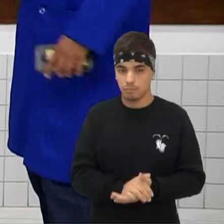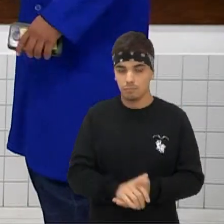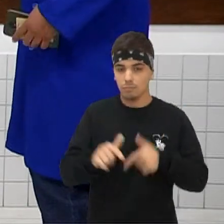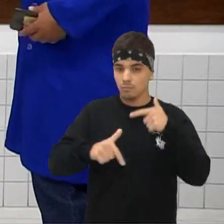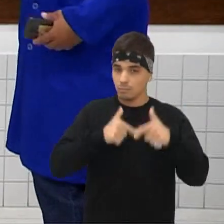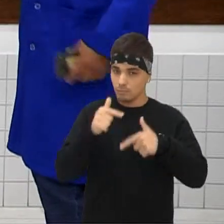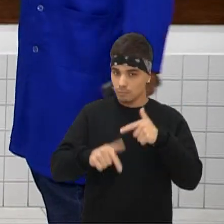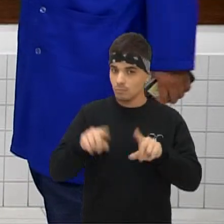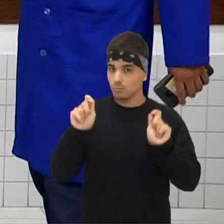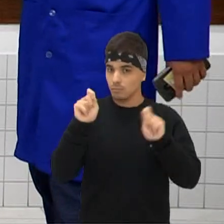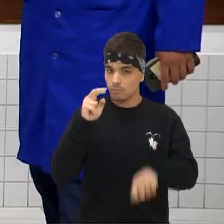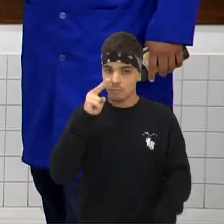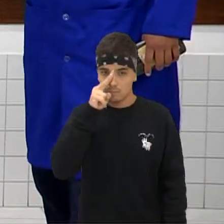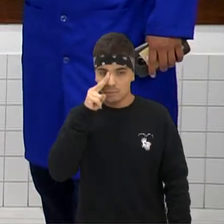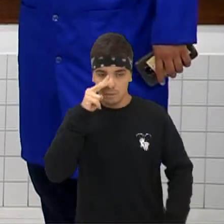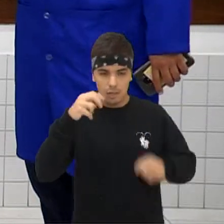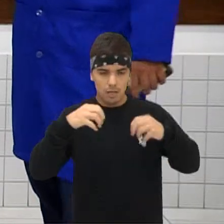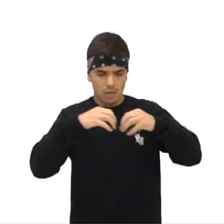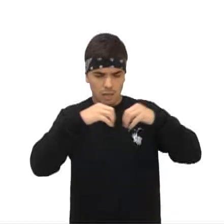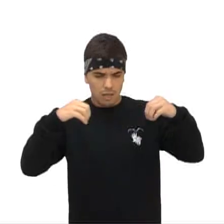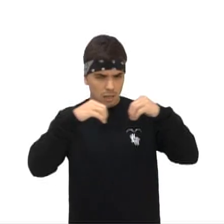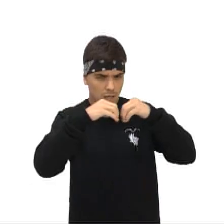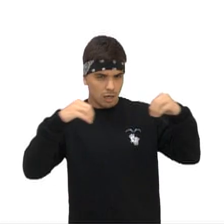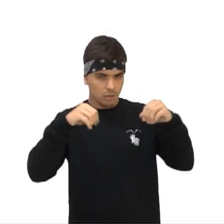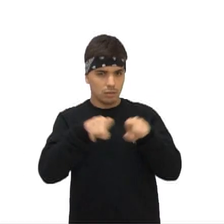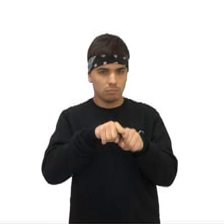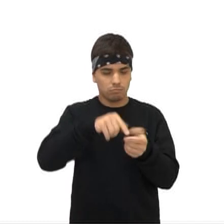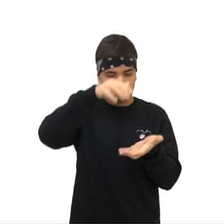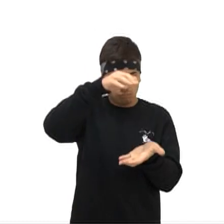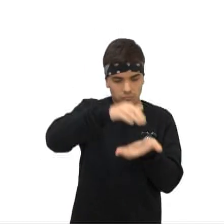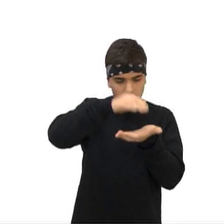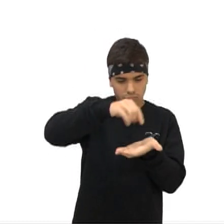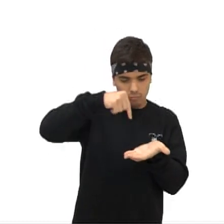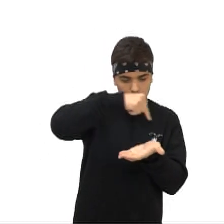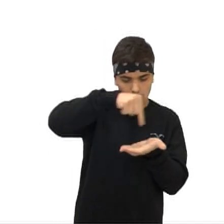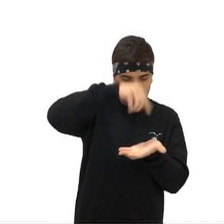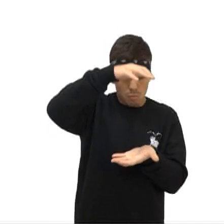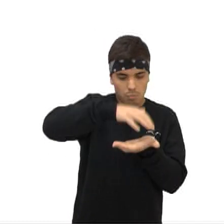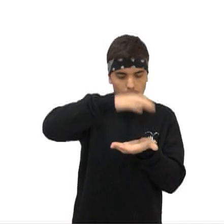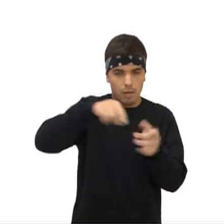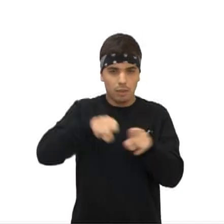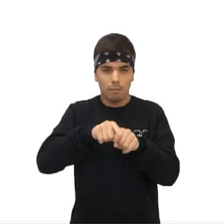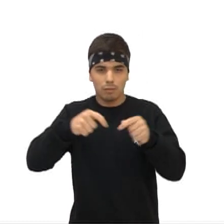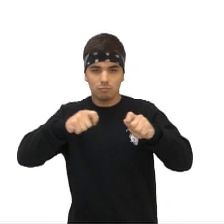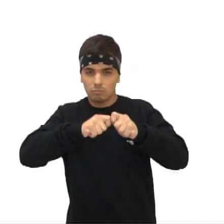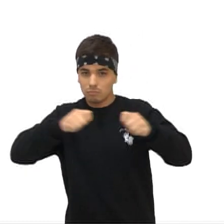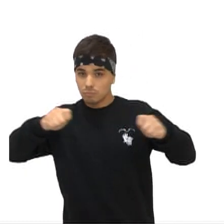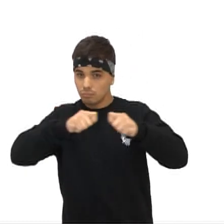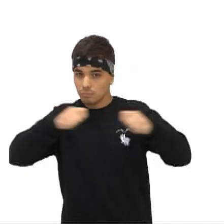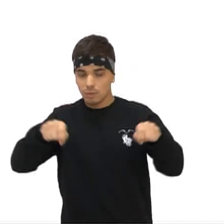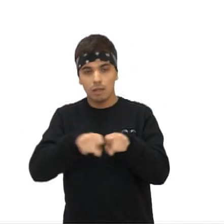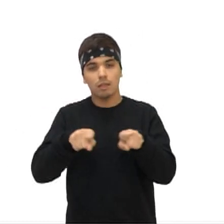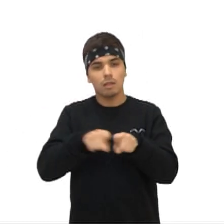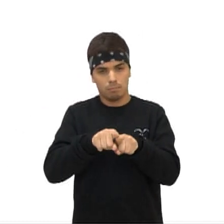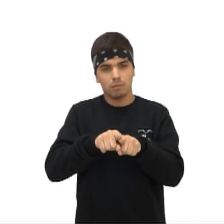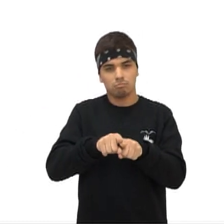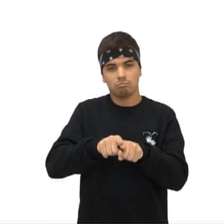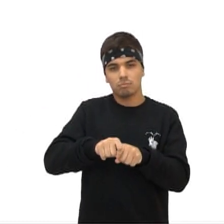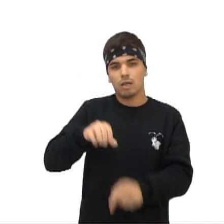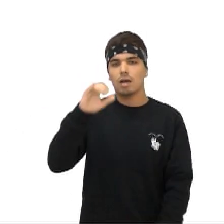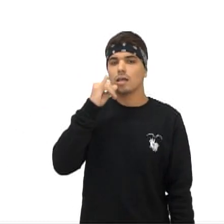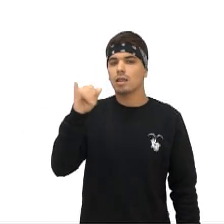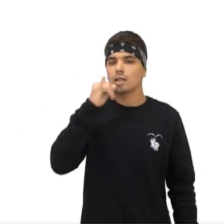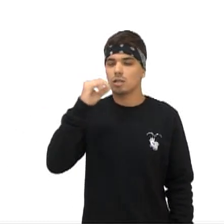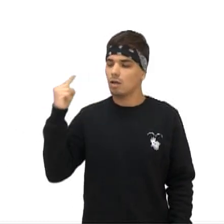energia potencial do tipo elástica, associadas a molas e elásticos e nós também temos as energias da altura, certo?